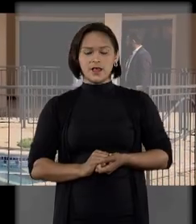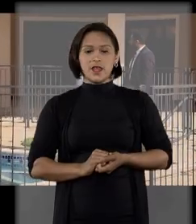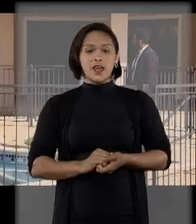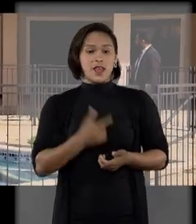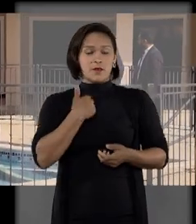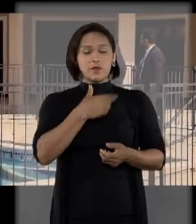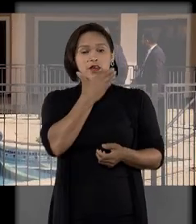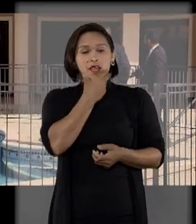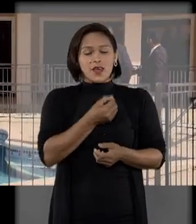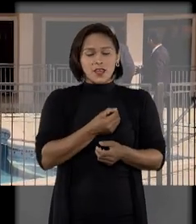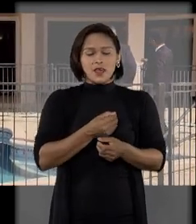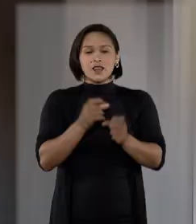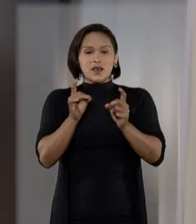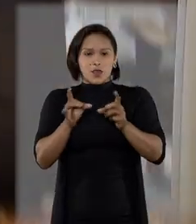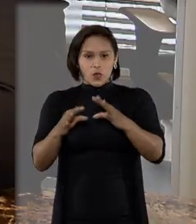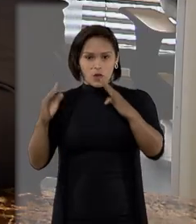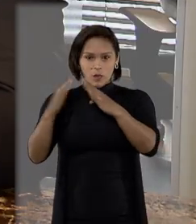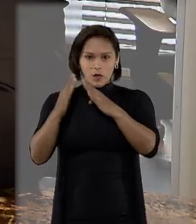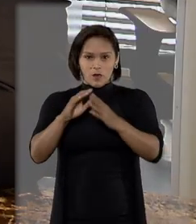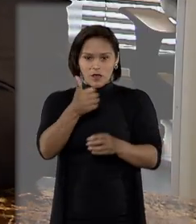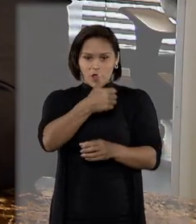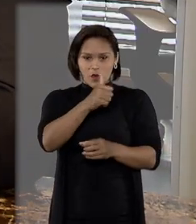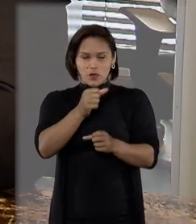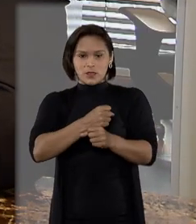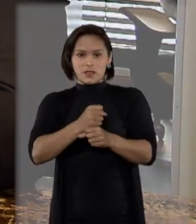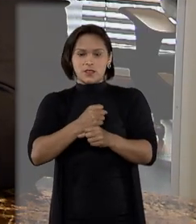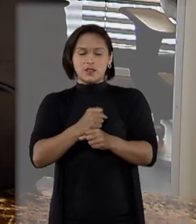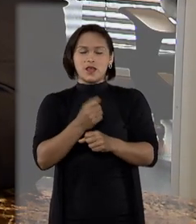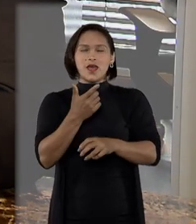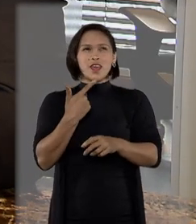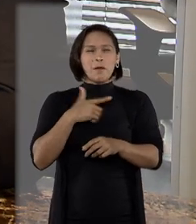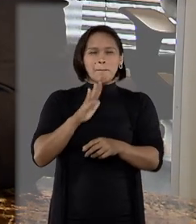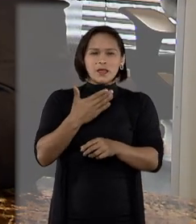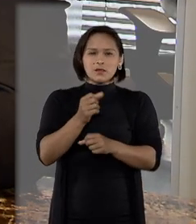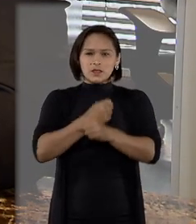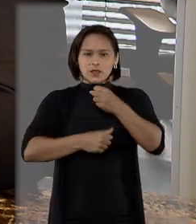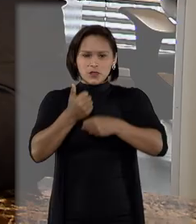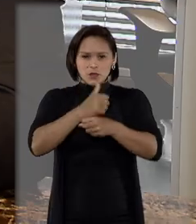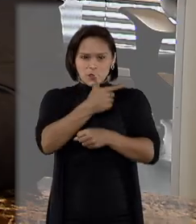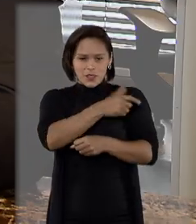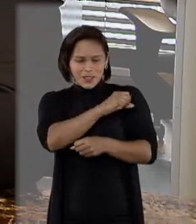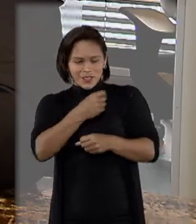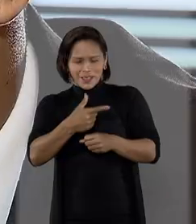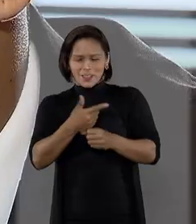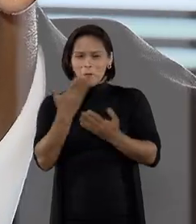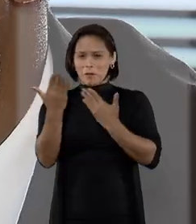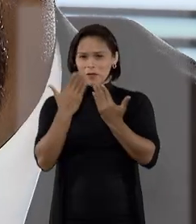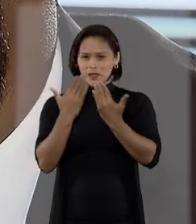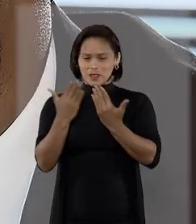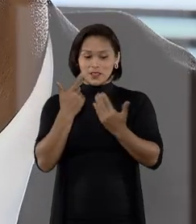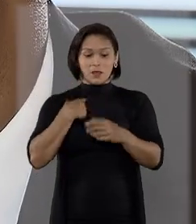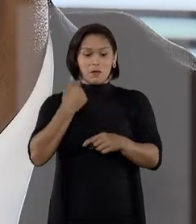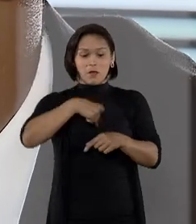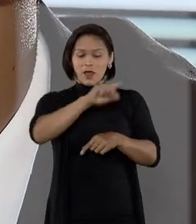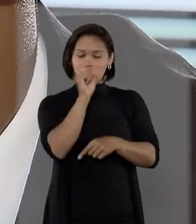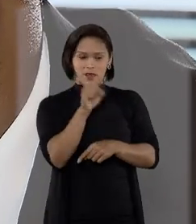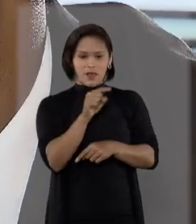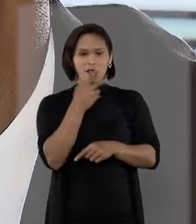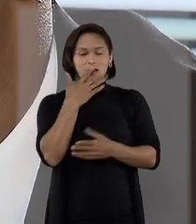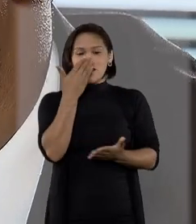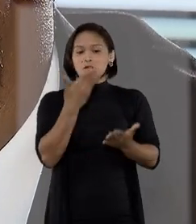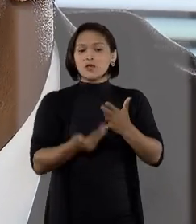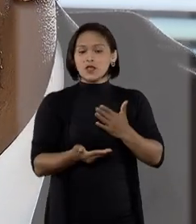Henrique é corretor de imóveis há 11 anos e, em 2017, passou por uma situação parecida. Mas, no caso dele, a